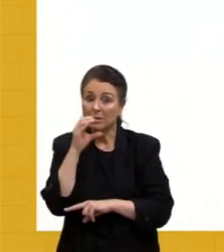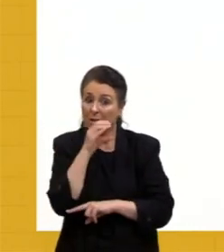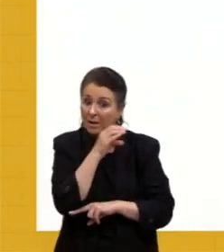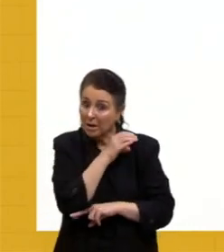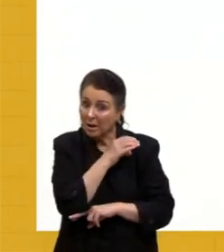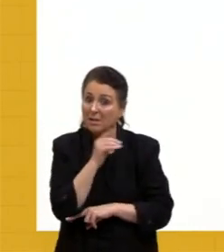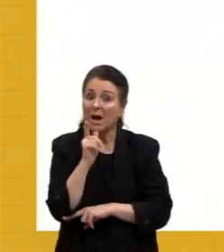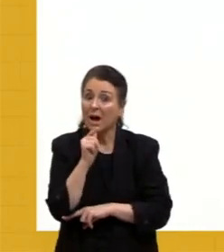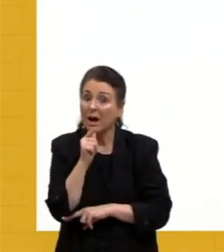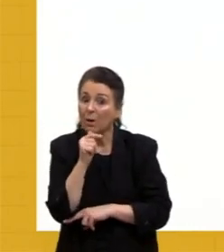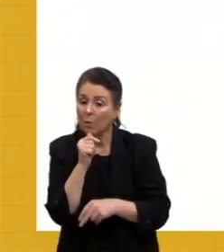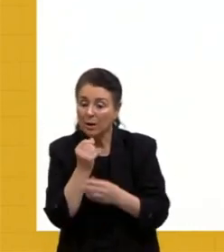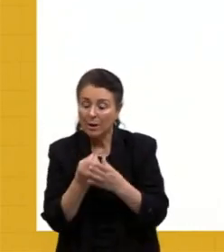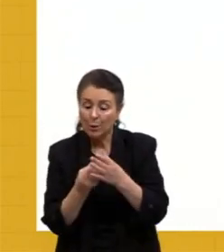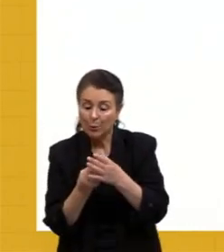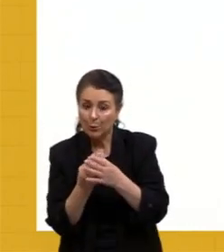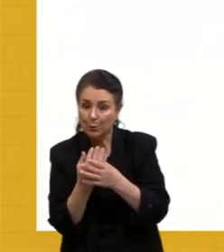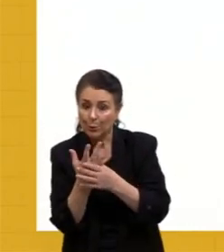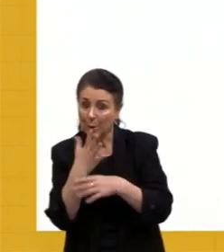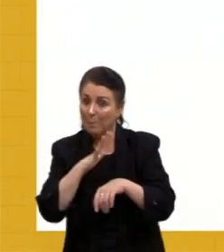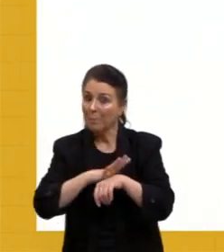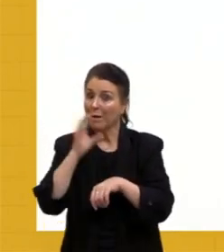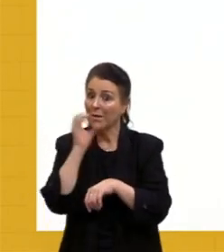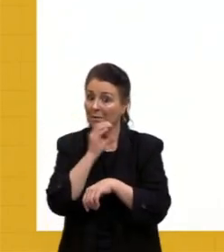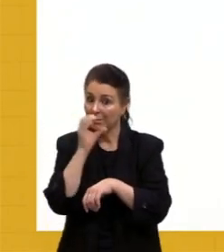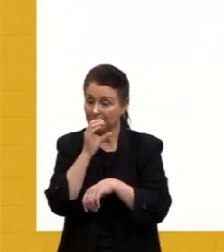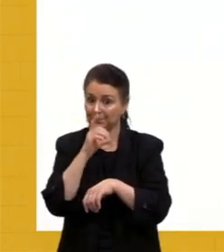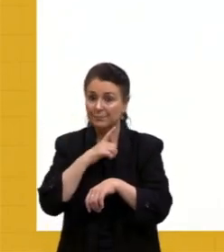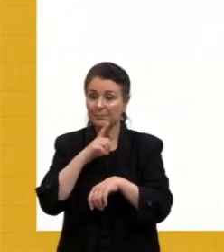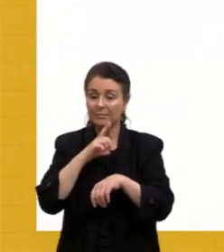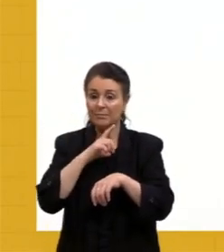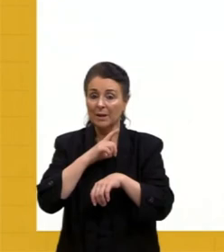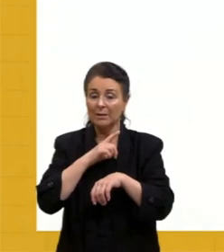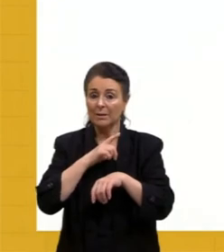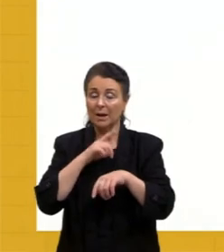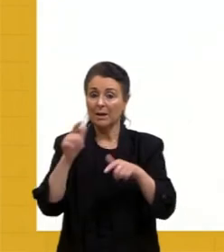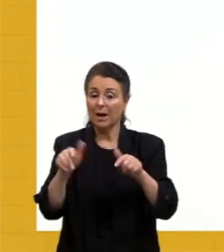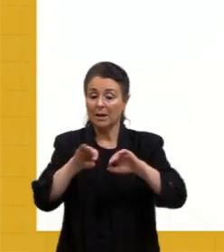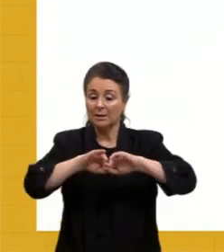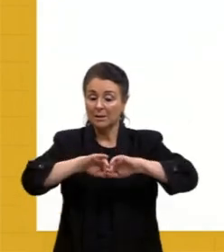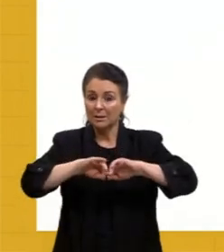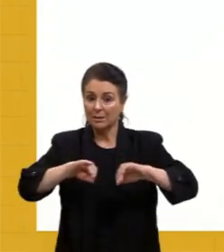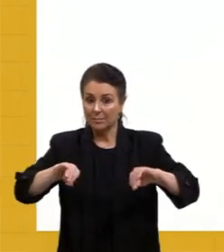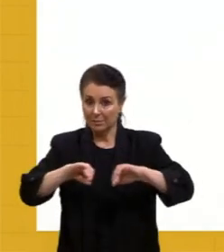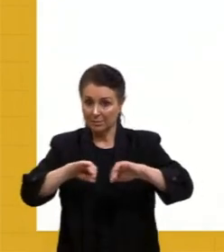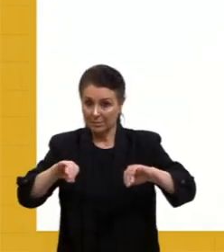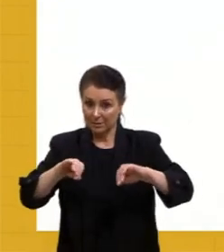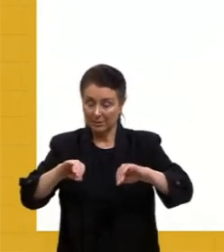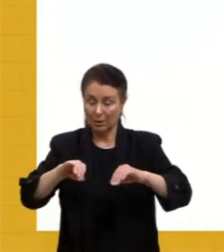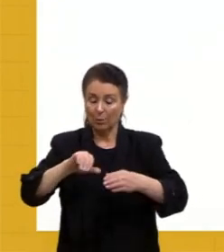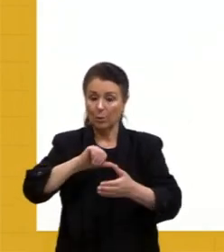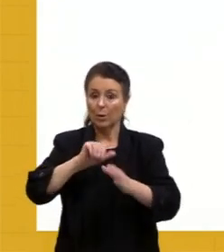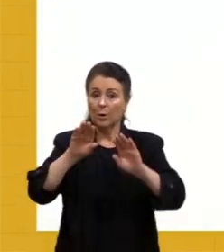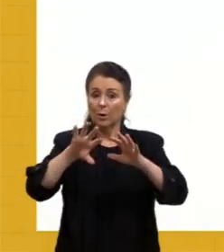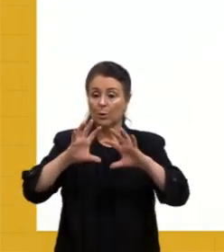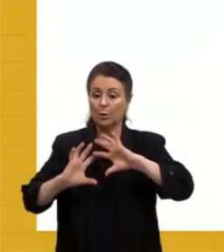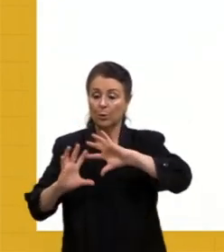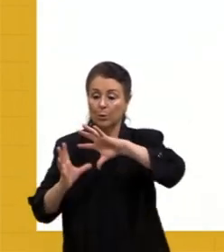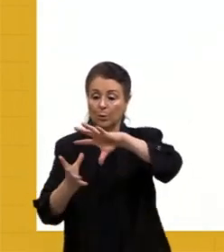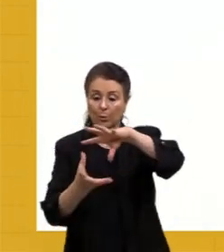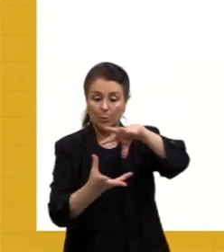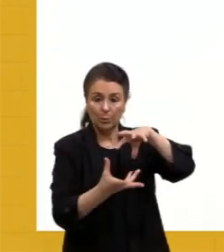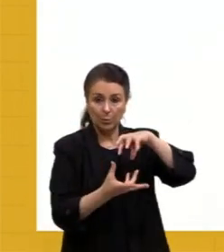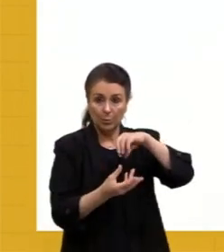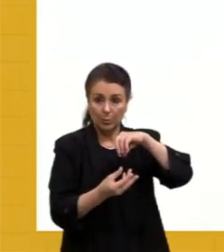da água, aquela coisa toda, tá? E aí nós vamos ter as divisões dentro desse nosso planeta, justamente sobre a